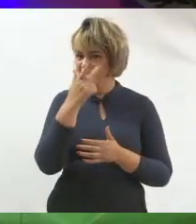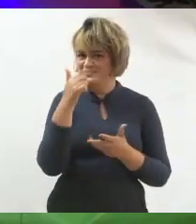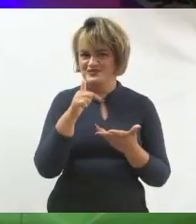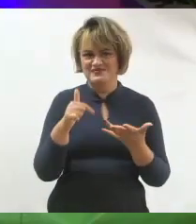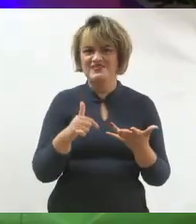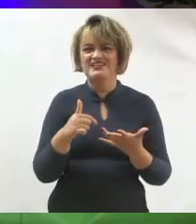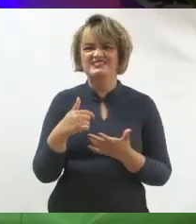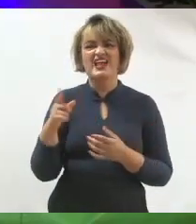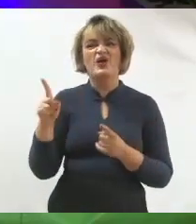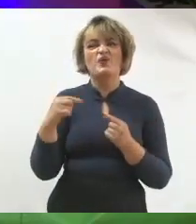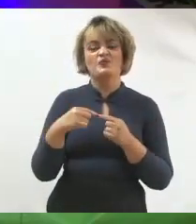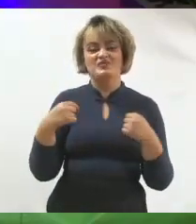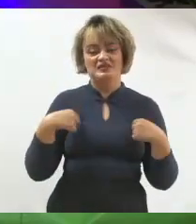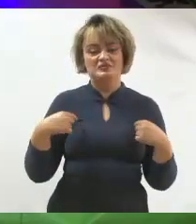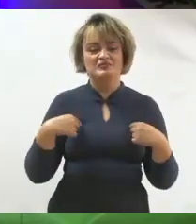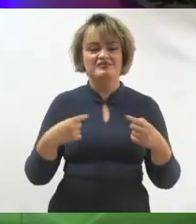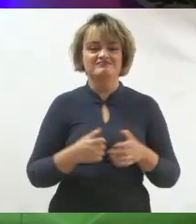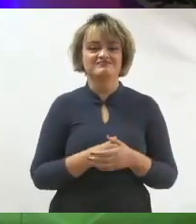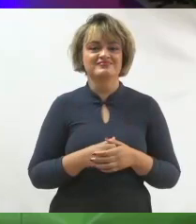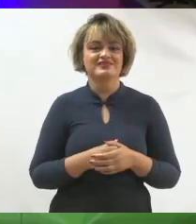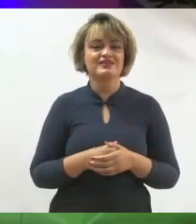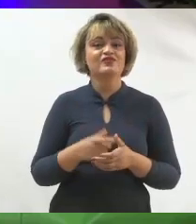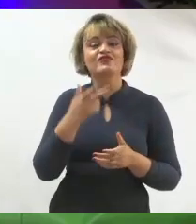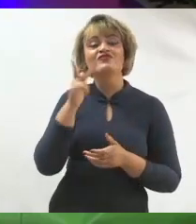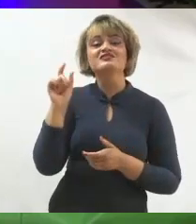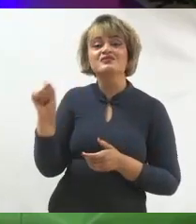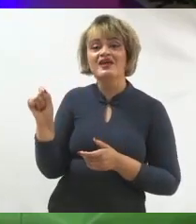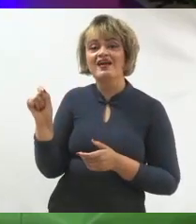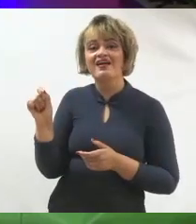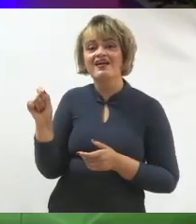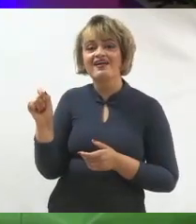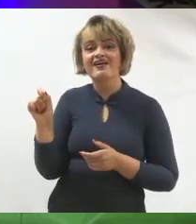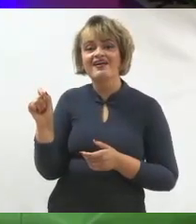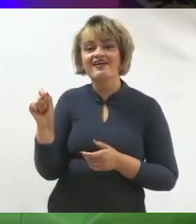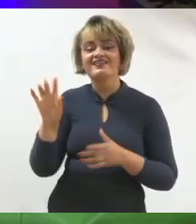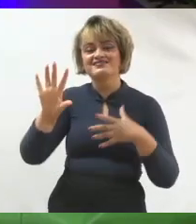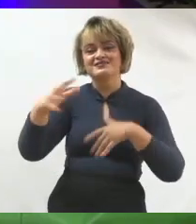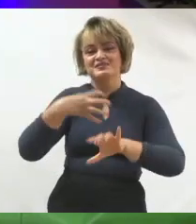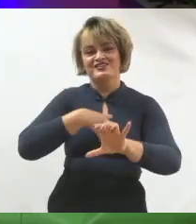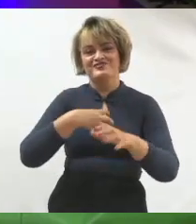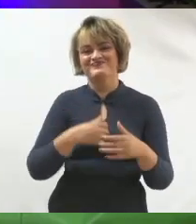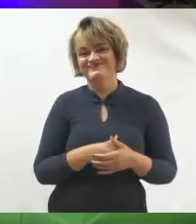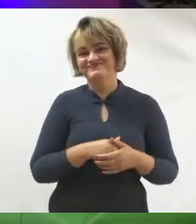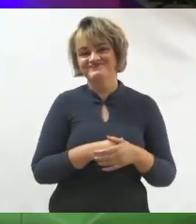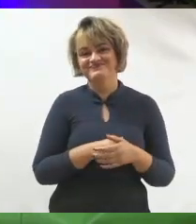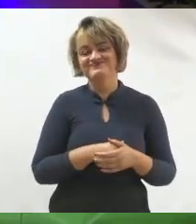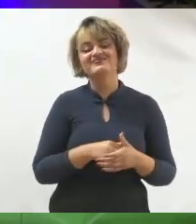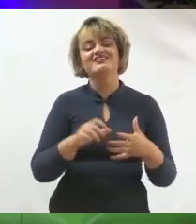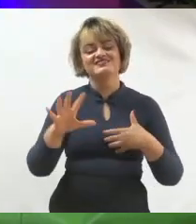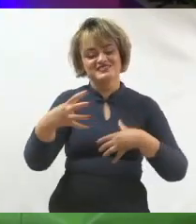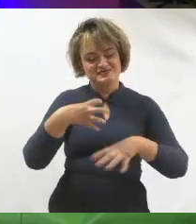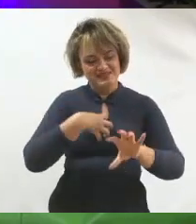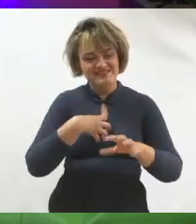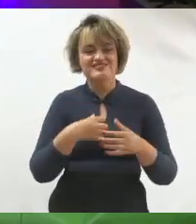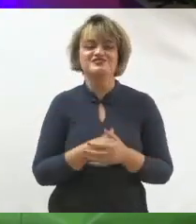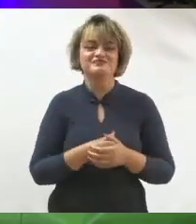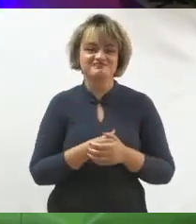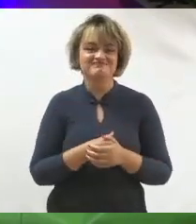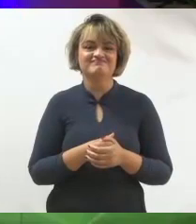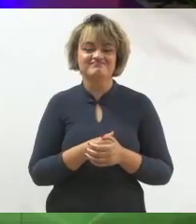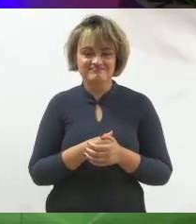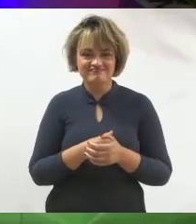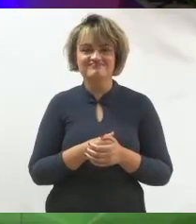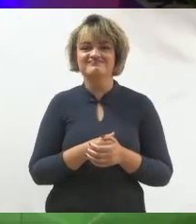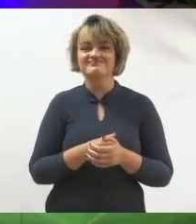esse primeiro parágrafo. O que eu estou fazendo nesse primeiro parágrafo? Sensibilização. Eu estou fazendo aquela etapa. Eu estou